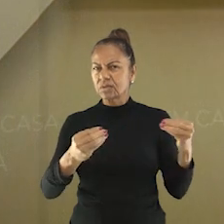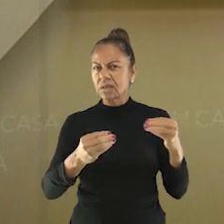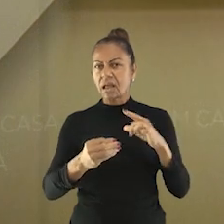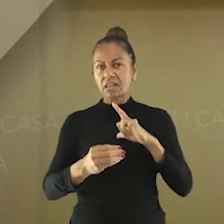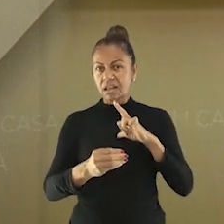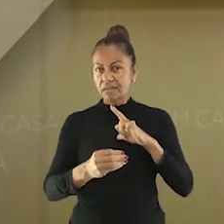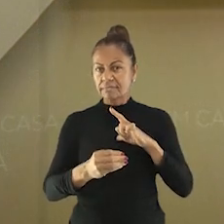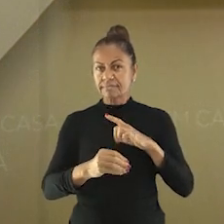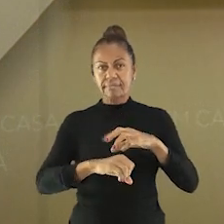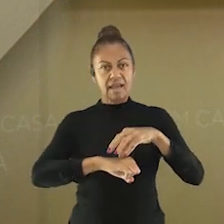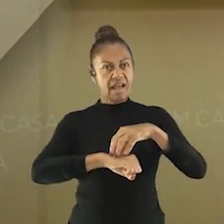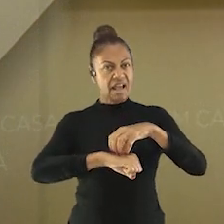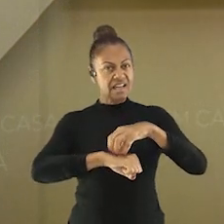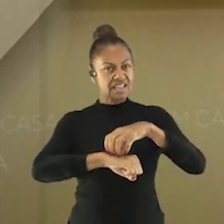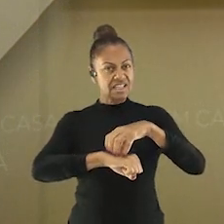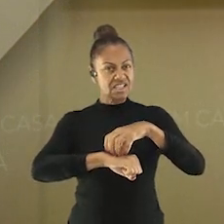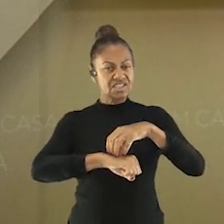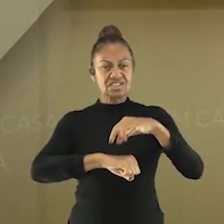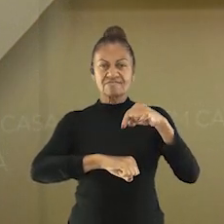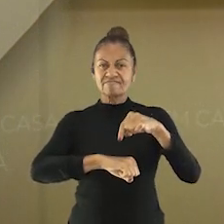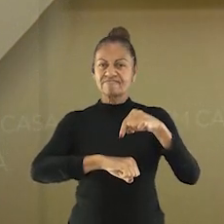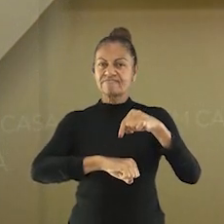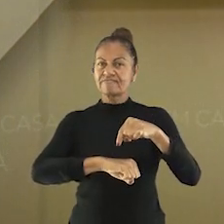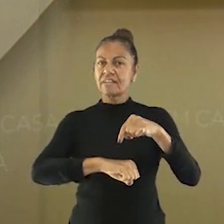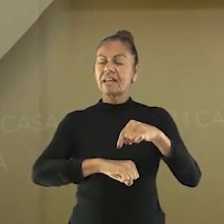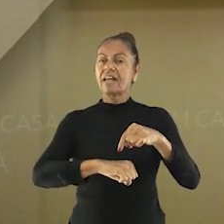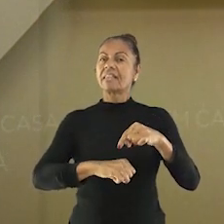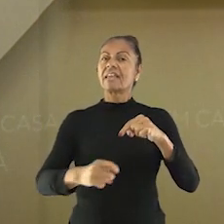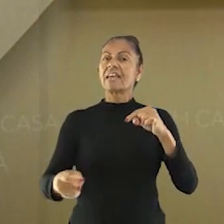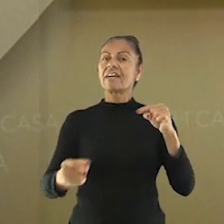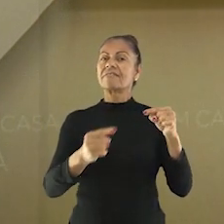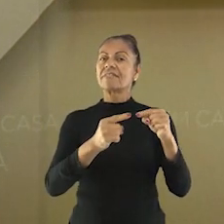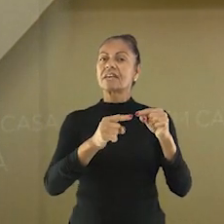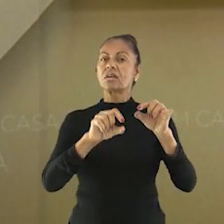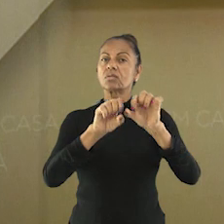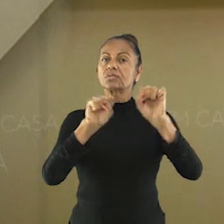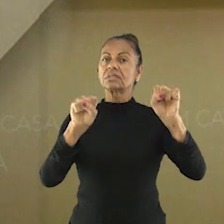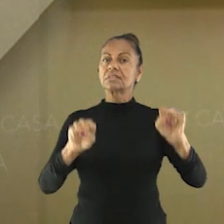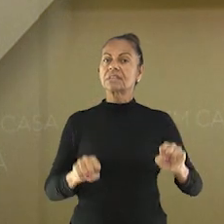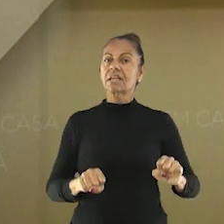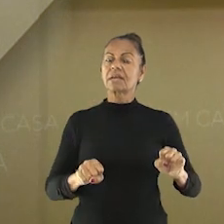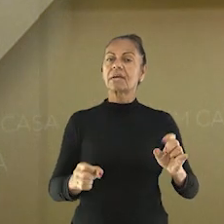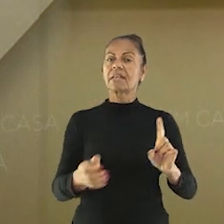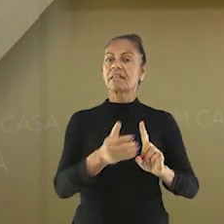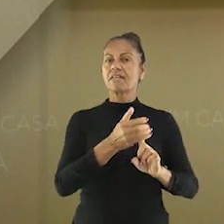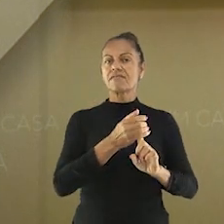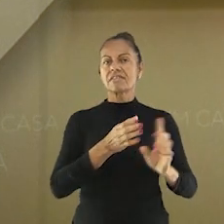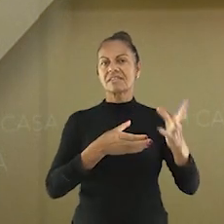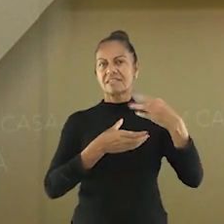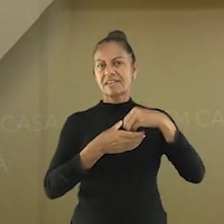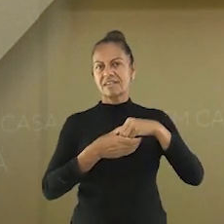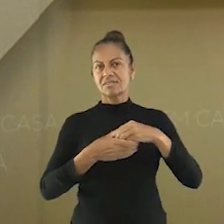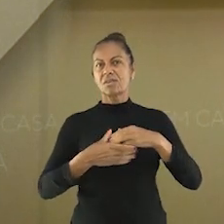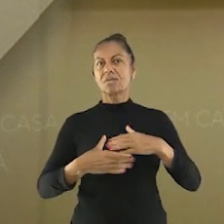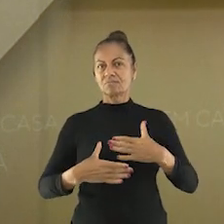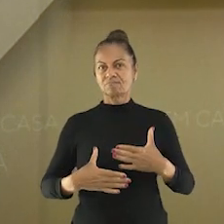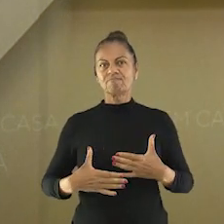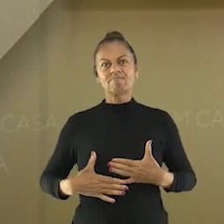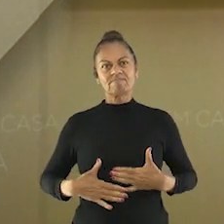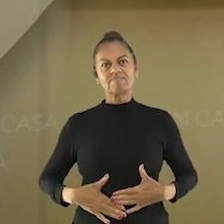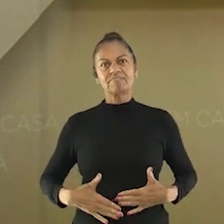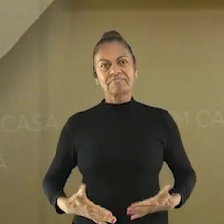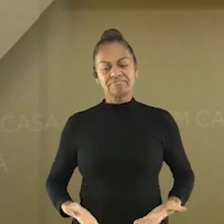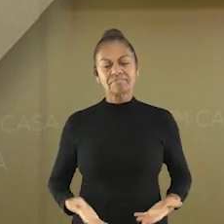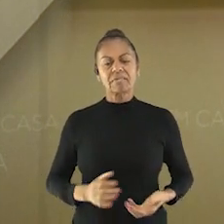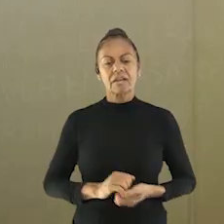Bom, a cura de fato não existe, tá? Principalmente quando a gente fala de alergias, porque tem relação com o sistema imunológico, né? A gente não está falando só da